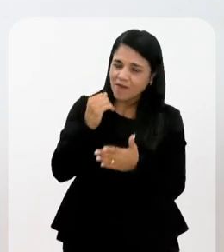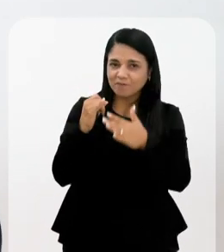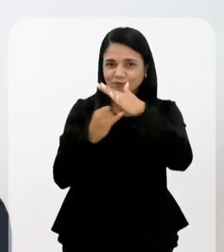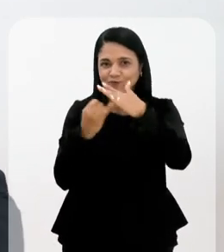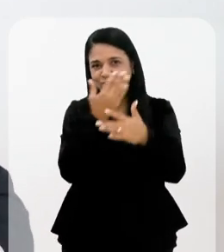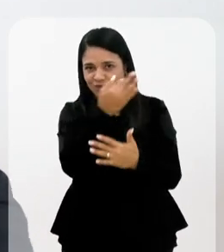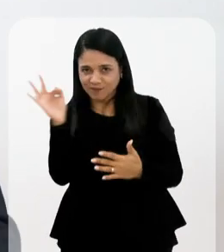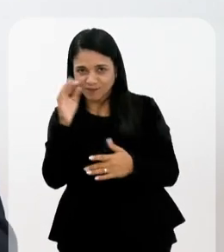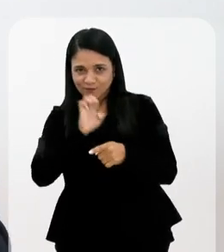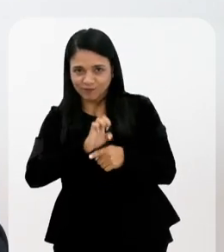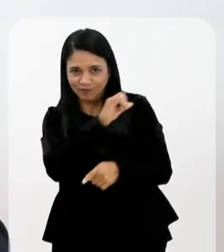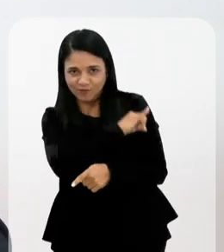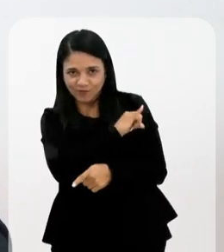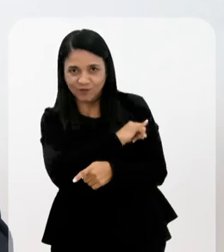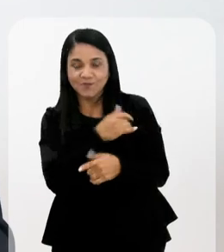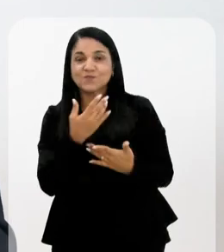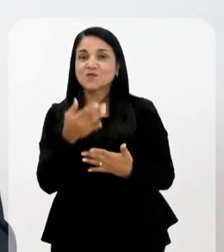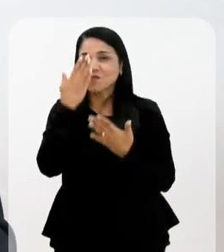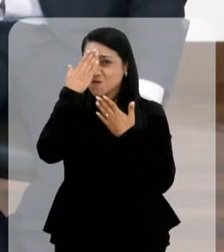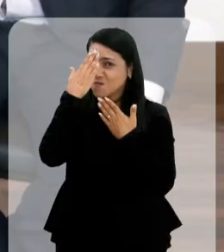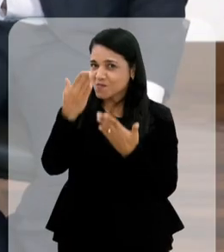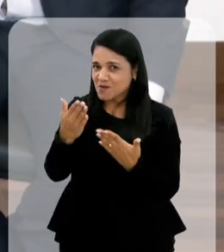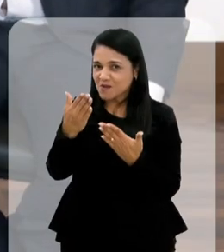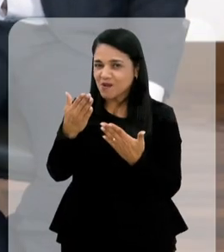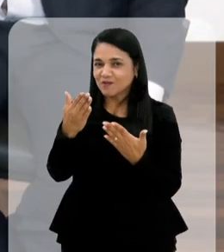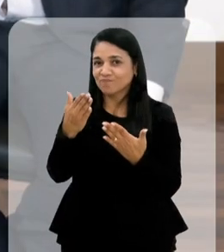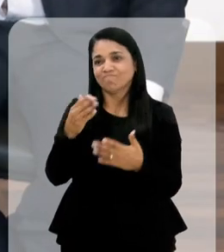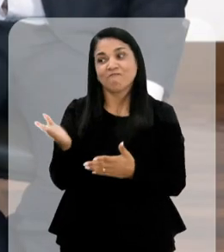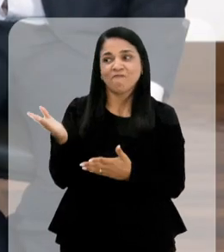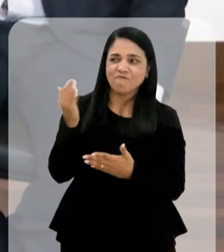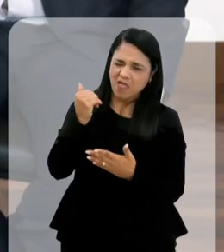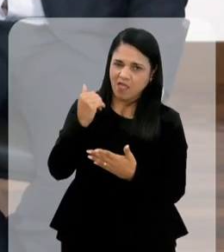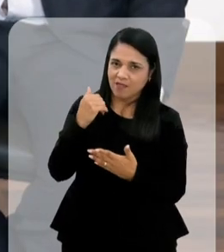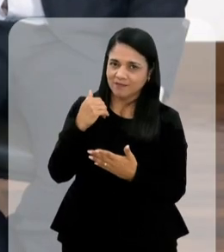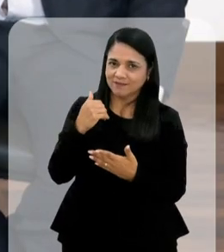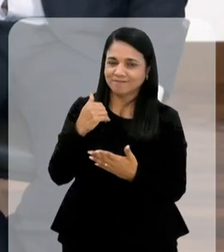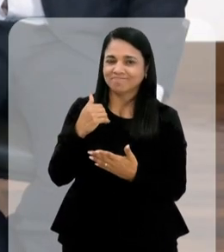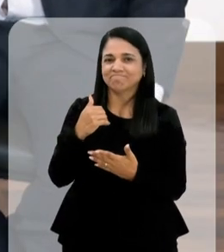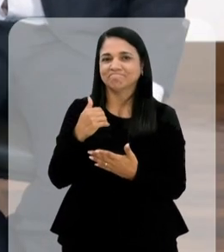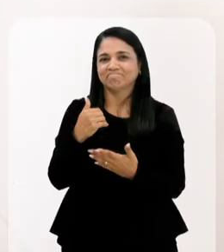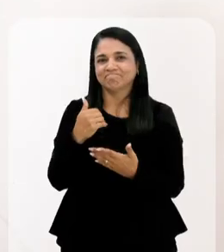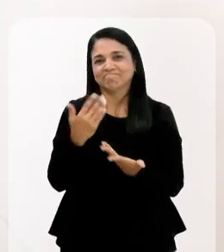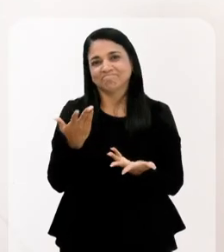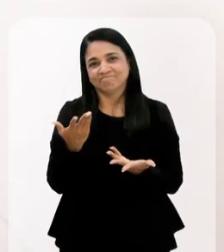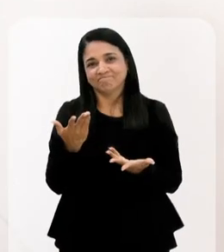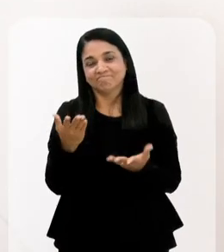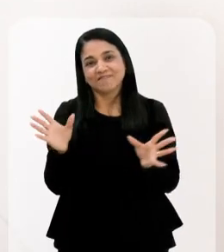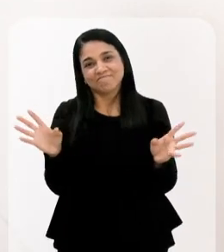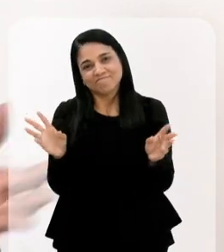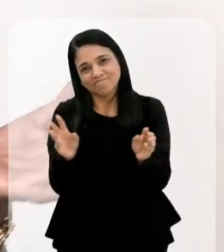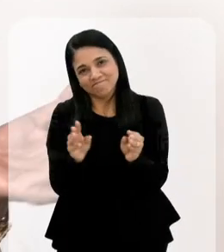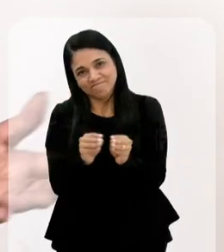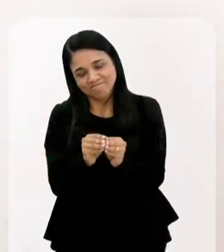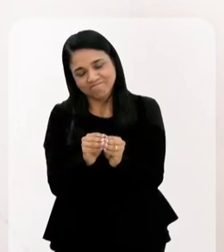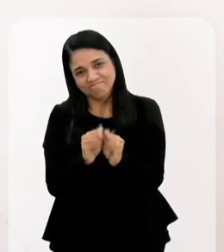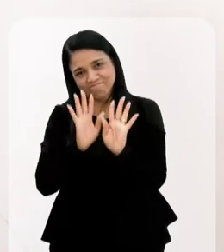quer estudar, vem para o Instituto Federal do Rio de Janeiro. Muito obrigada. Só não vai quem não quer, gente. Bem,